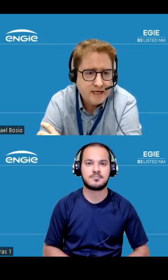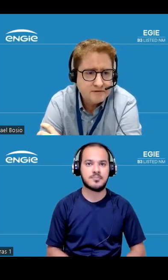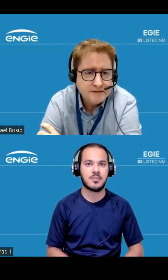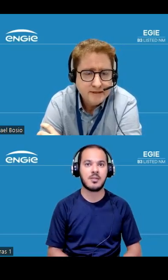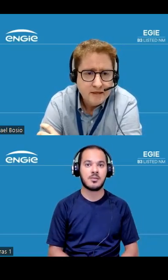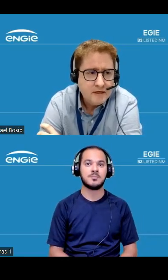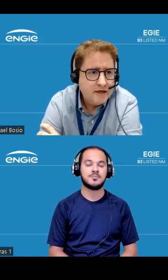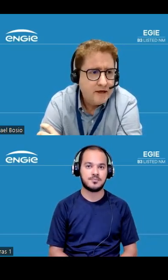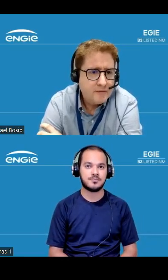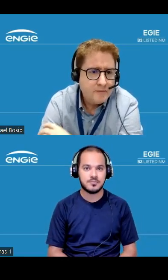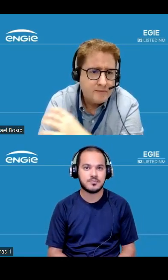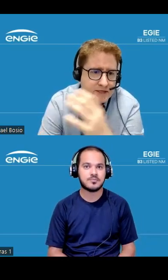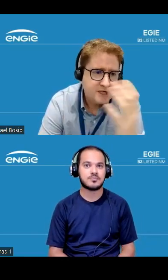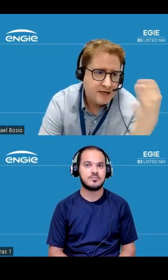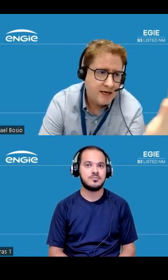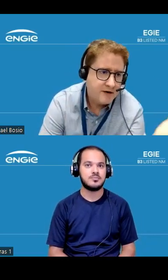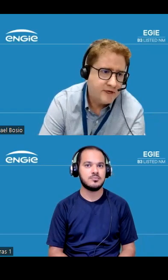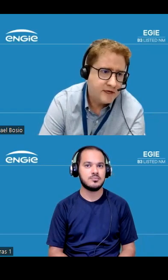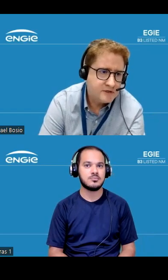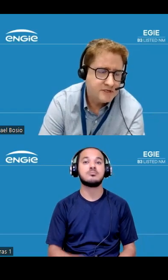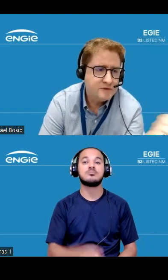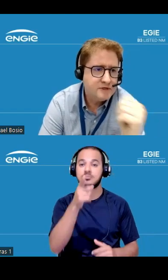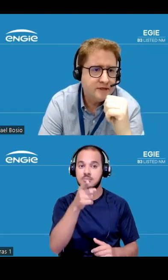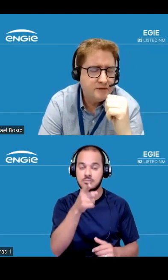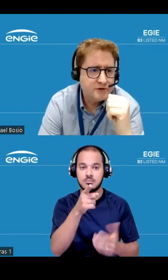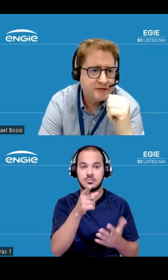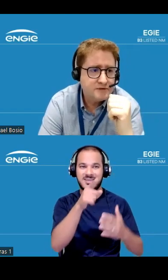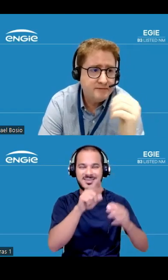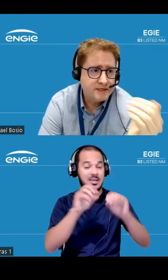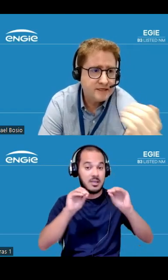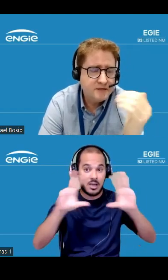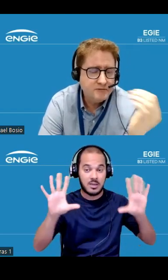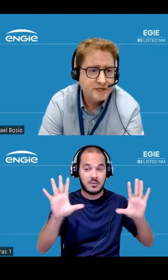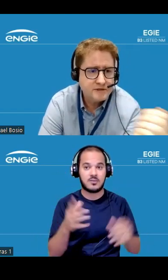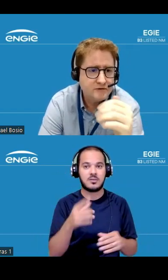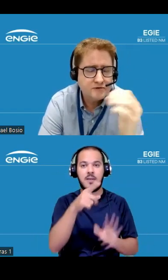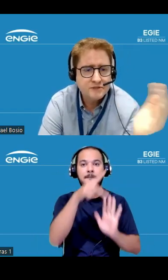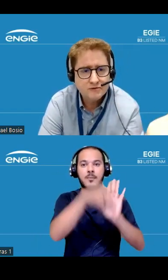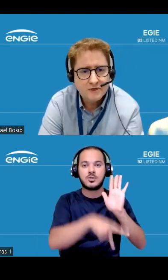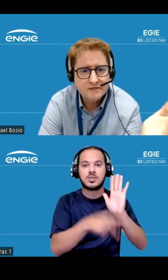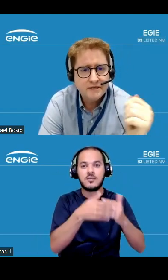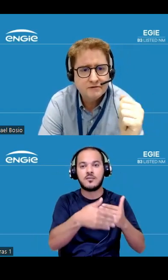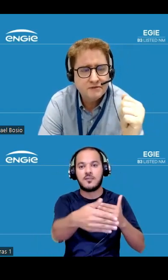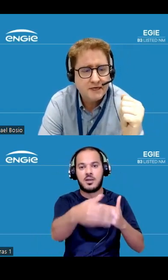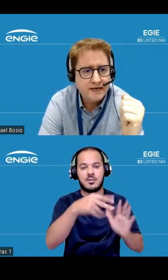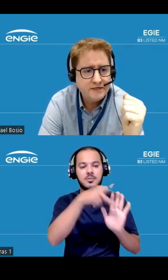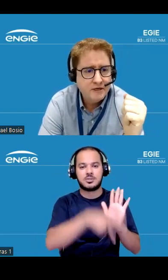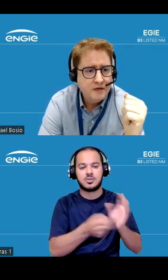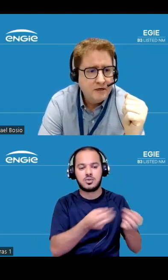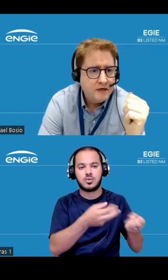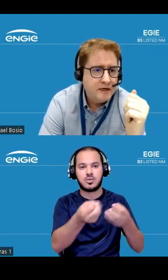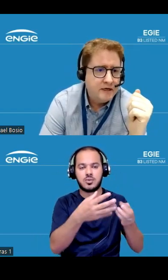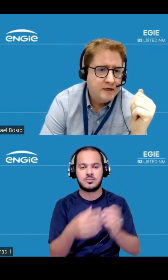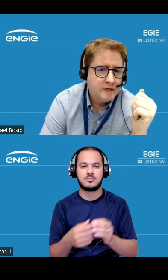apanhado para deixar claro o que nós temos de projetos em implantação projetos em construção do lado esquerdo do slide